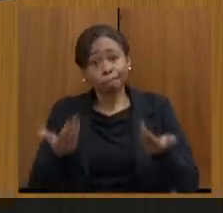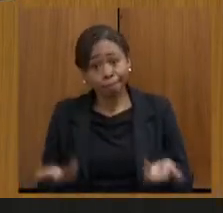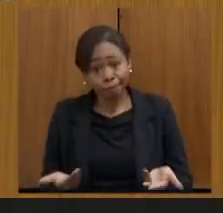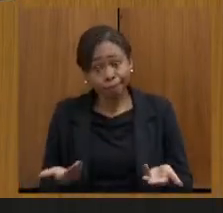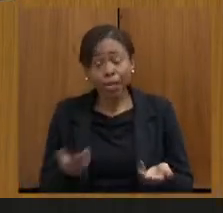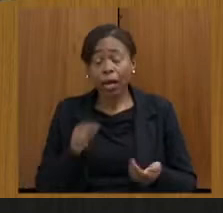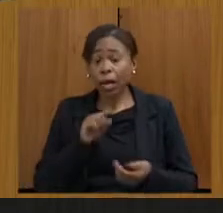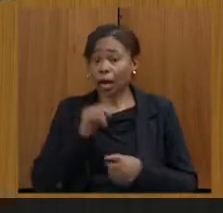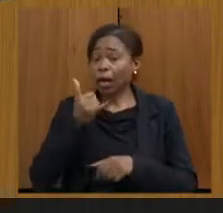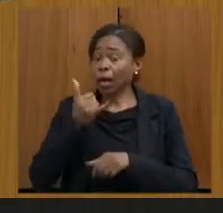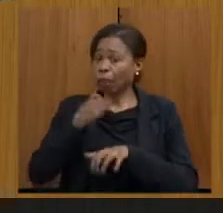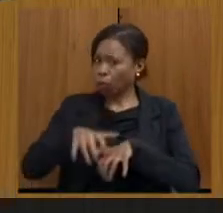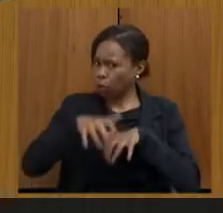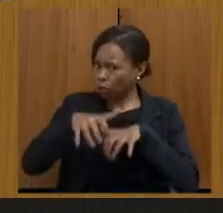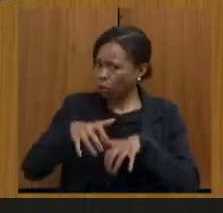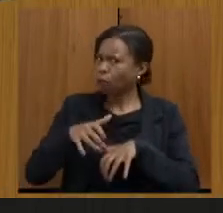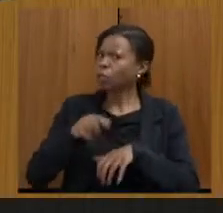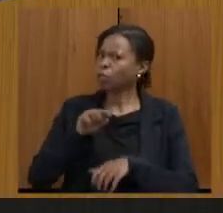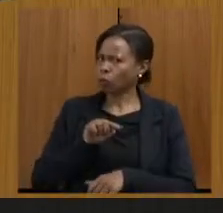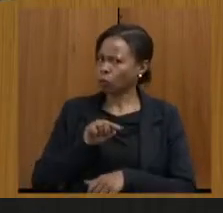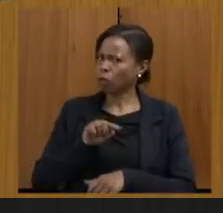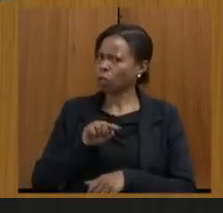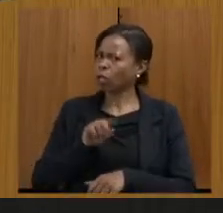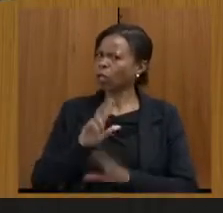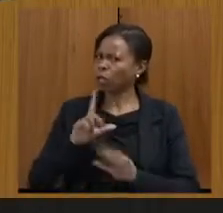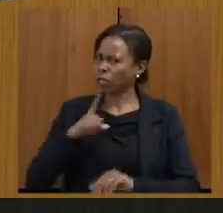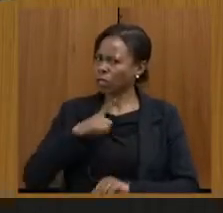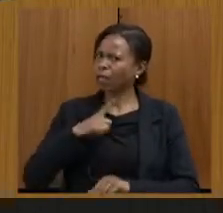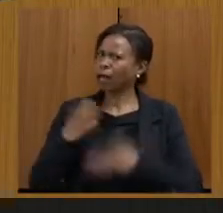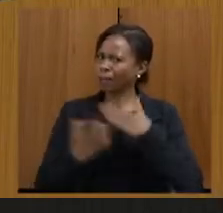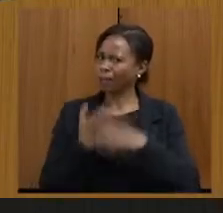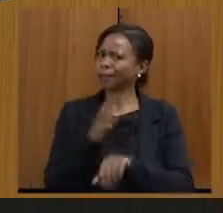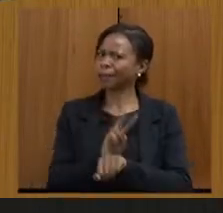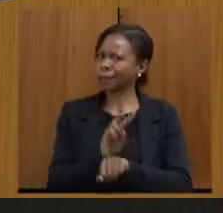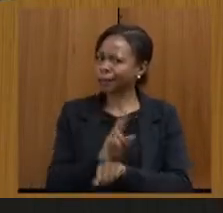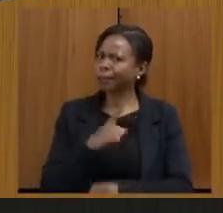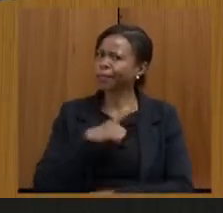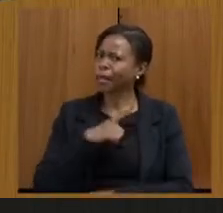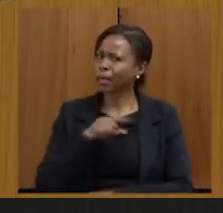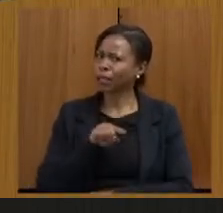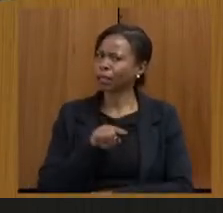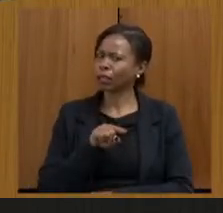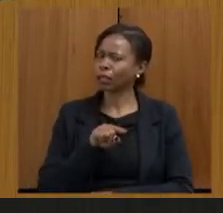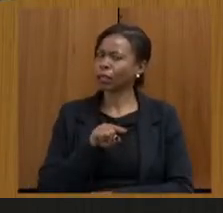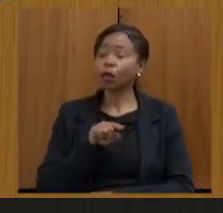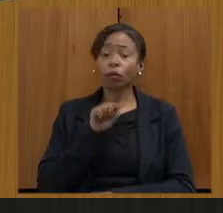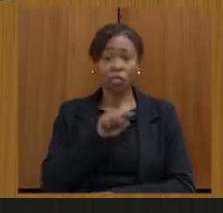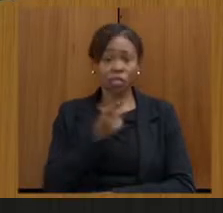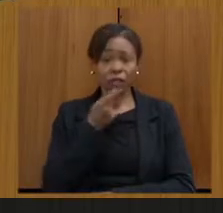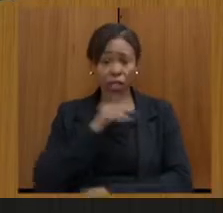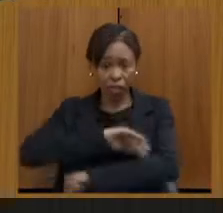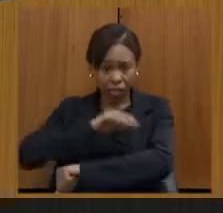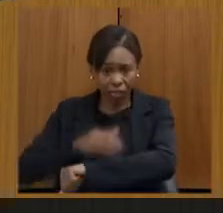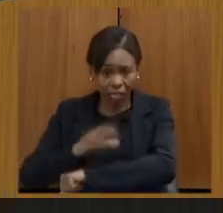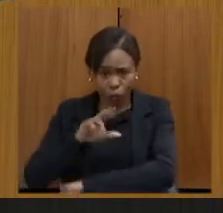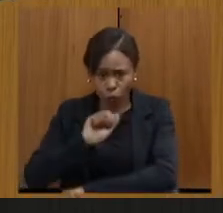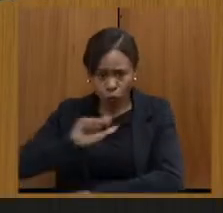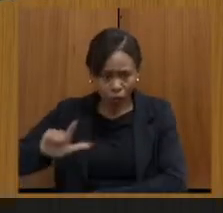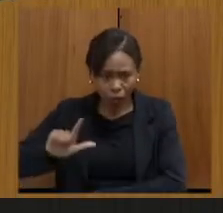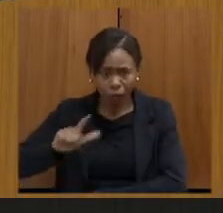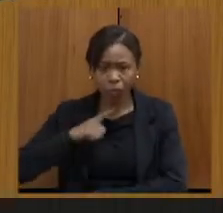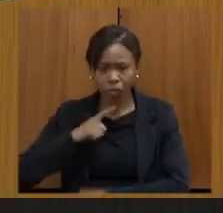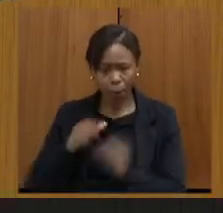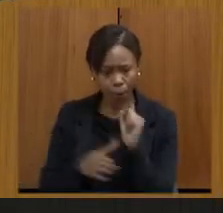protegida. Isso eu tenho certeza que está. Mas vocês estão afirmando que a Serra do Curral está protegida.